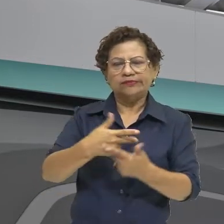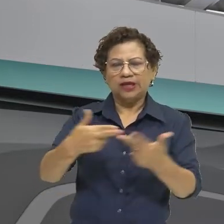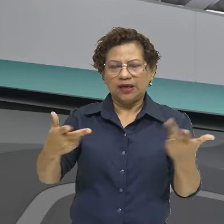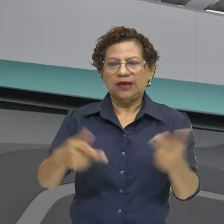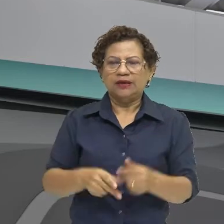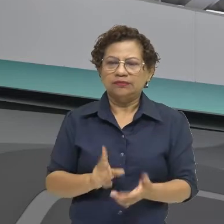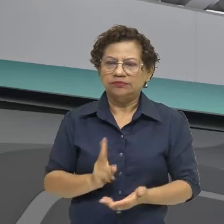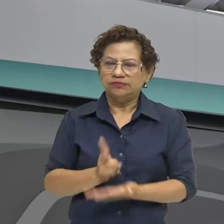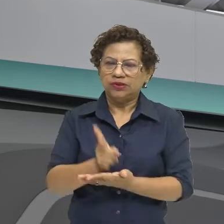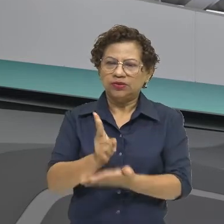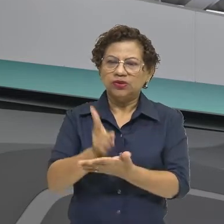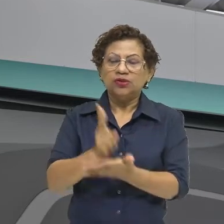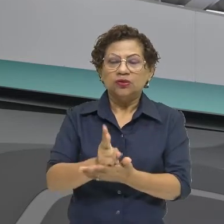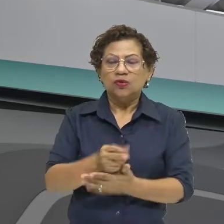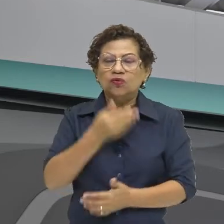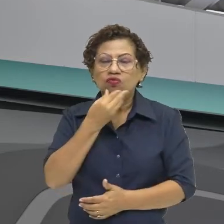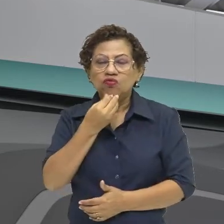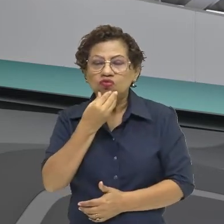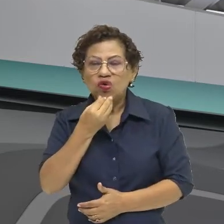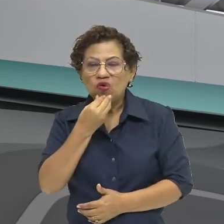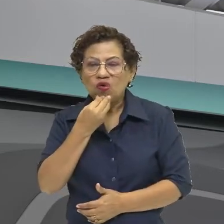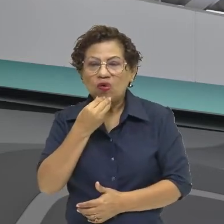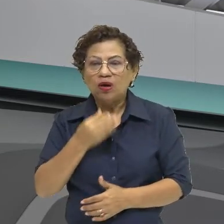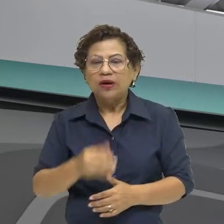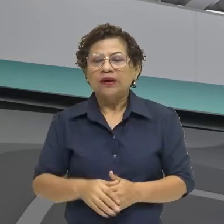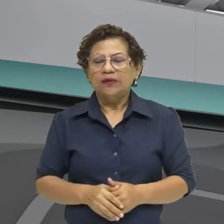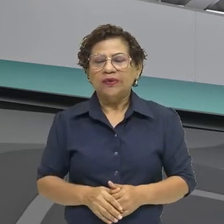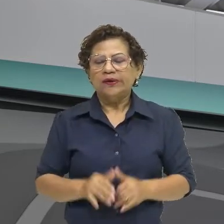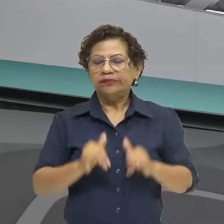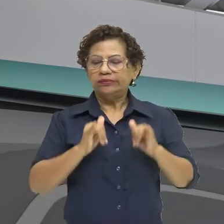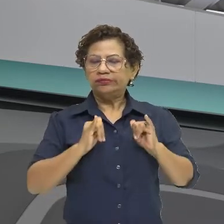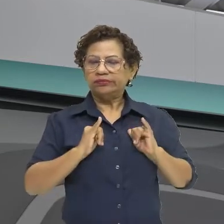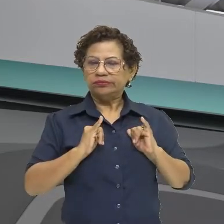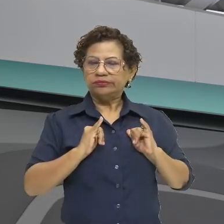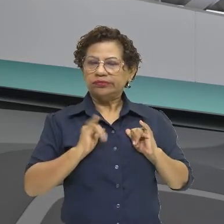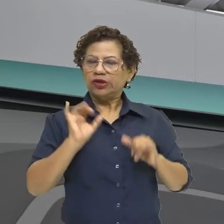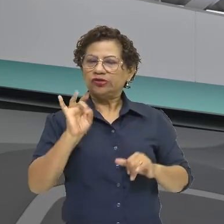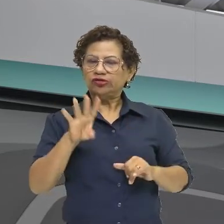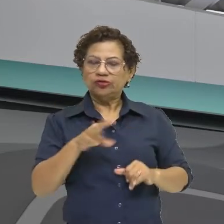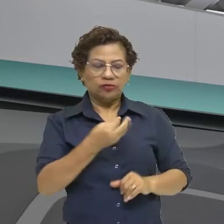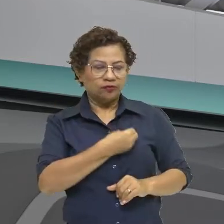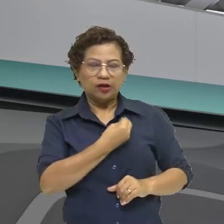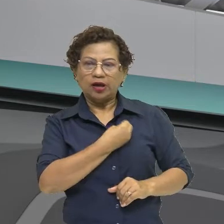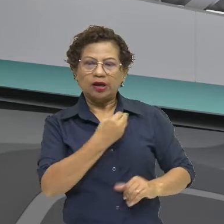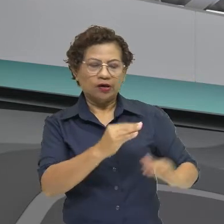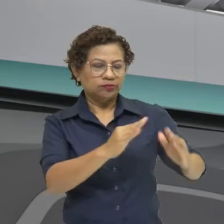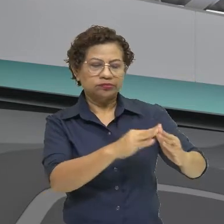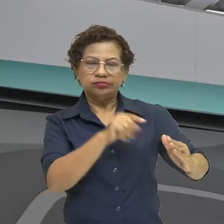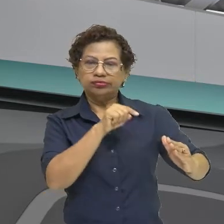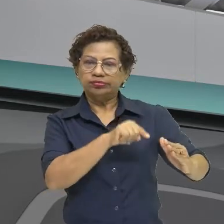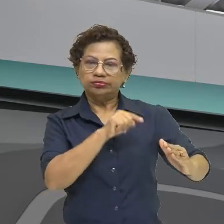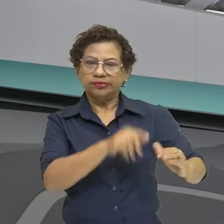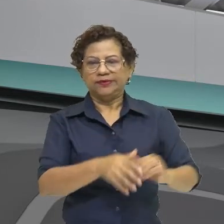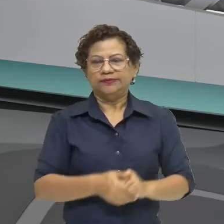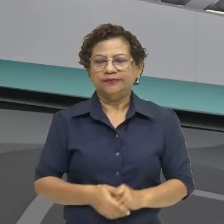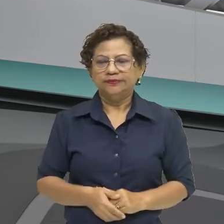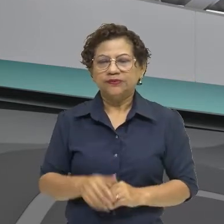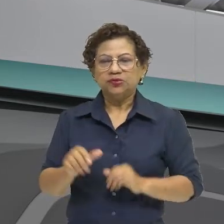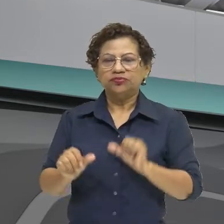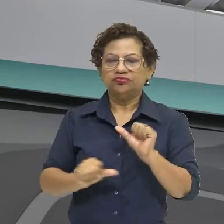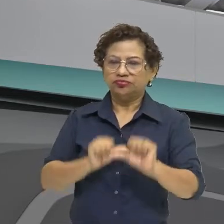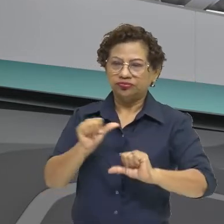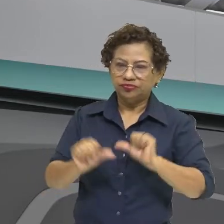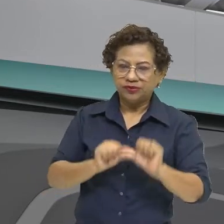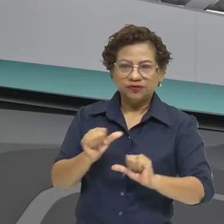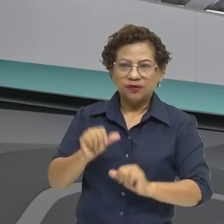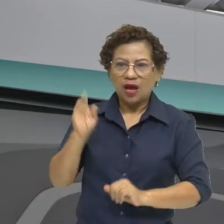sedentário. Ele já tem uma residência fixa. Então, essas são as mudanças que acontecem. Professora,